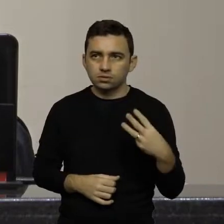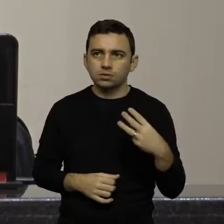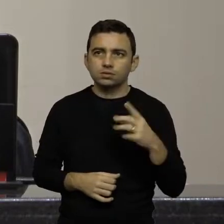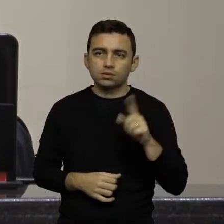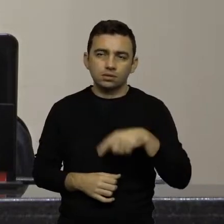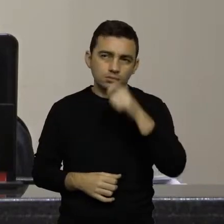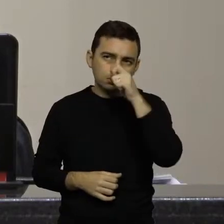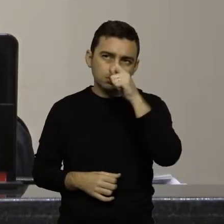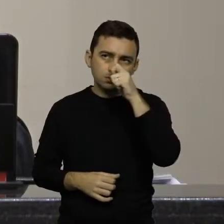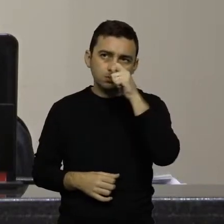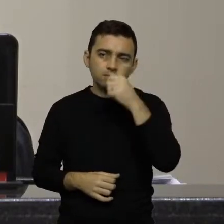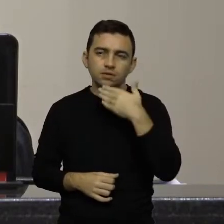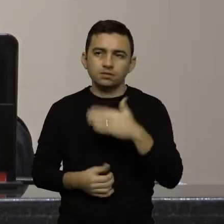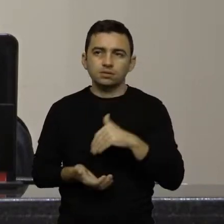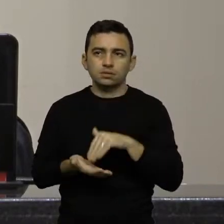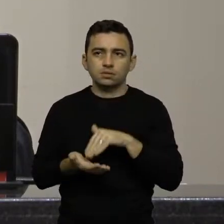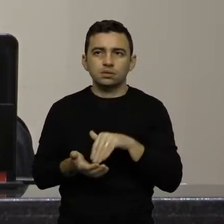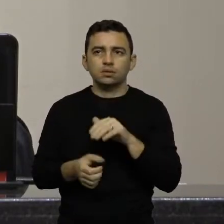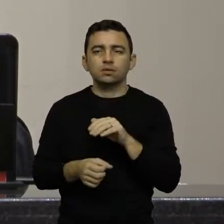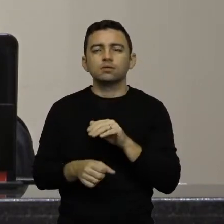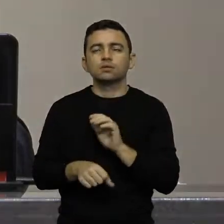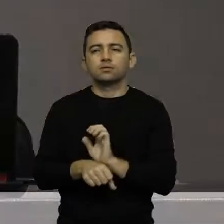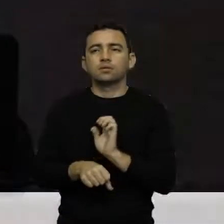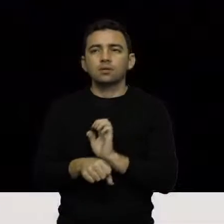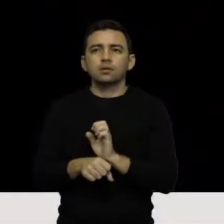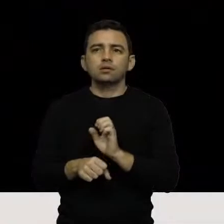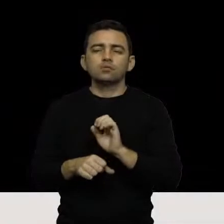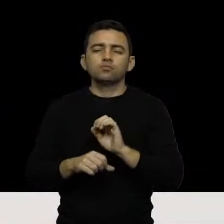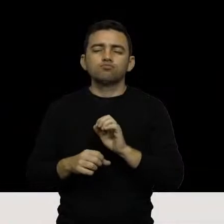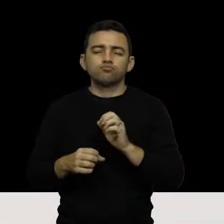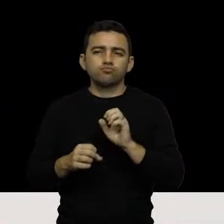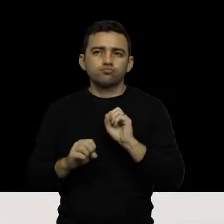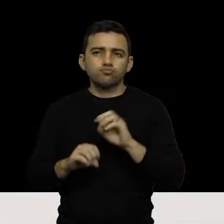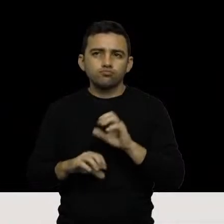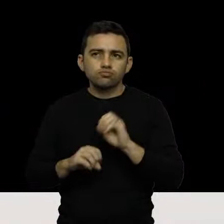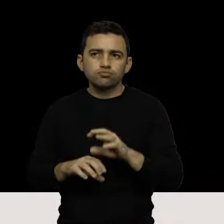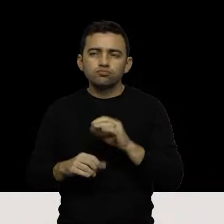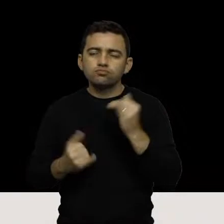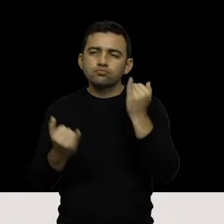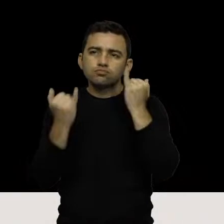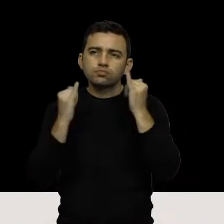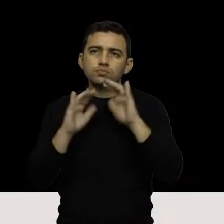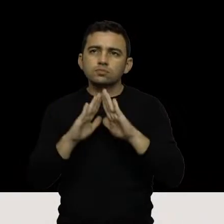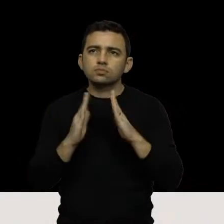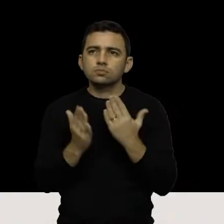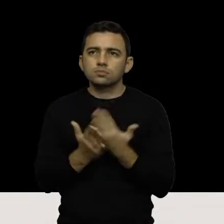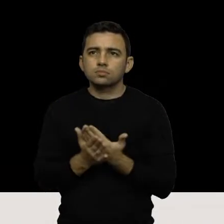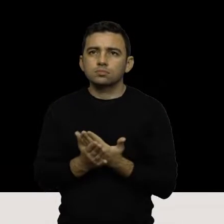solicita ao secretário de Estado da Educação informações acerca da escola...